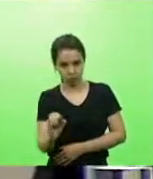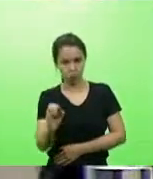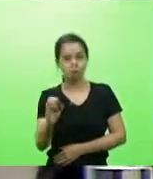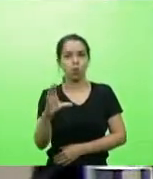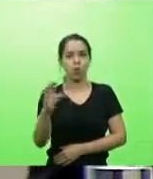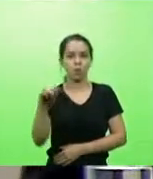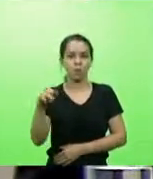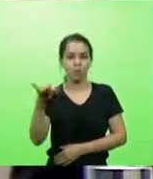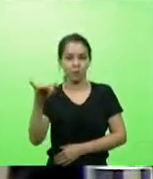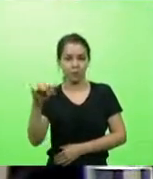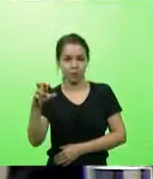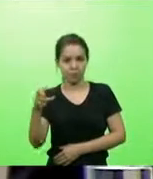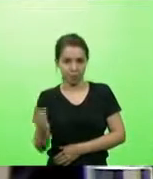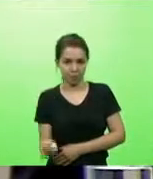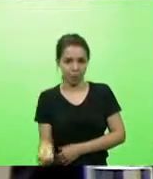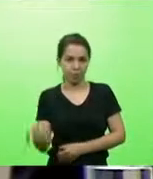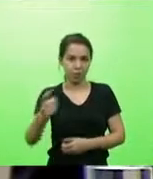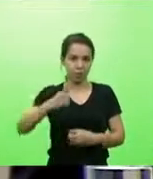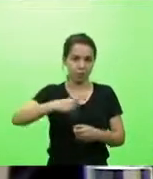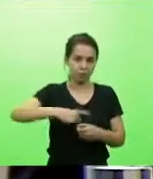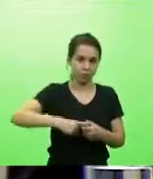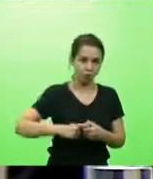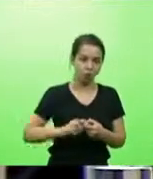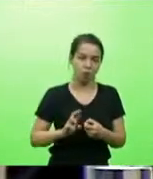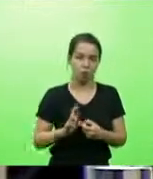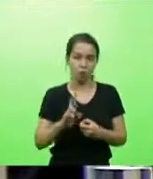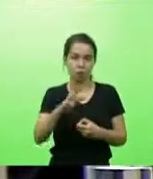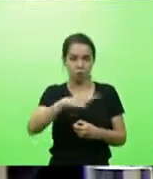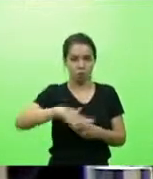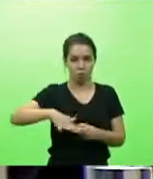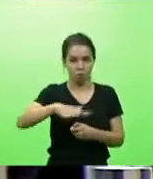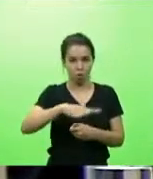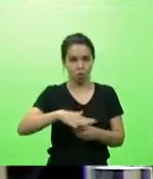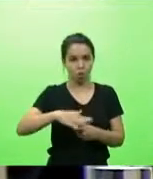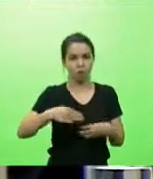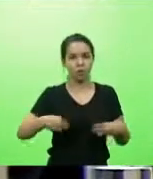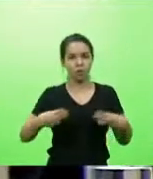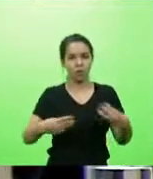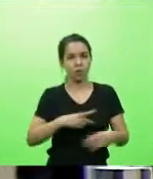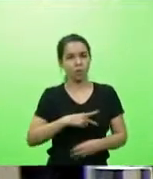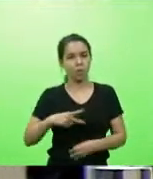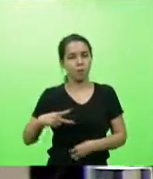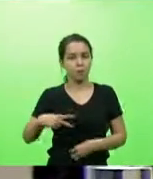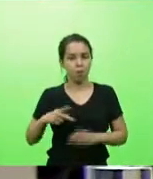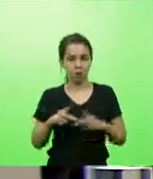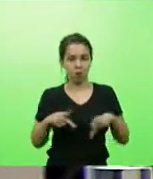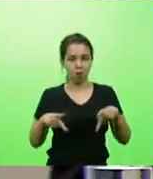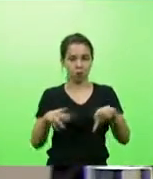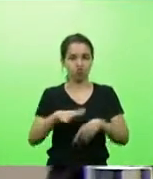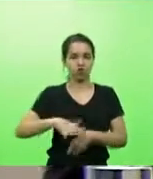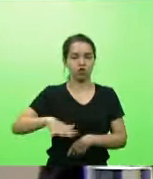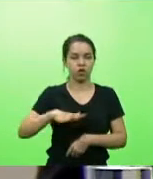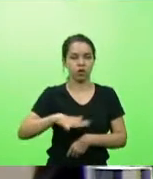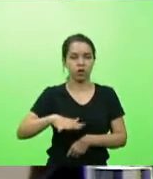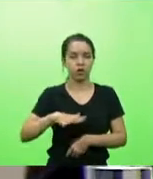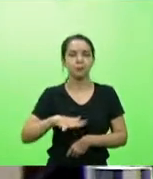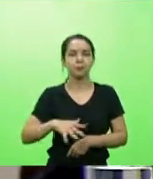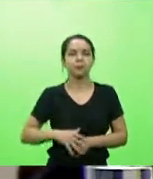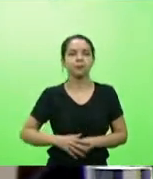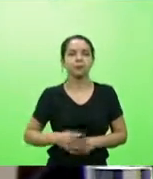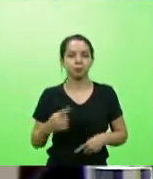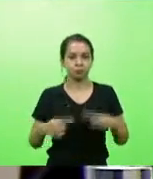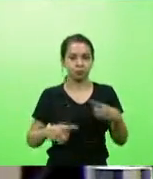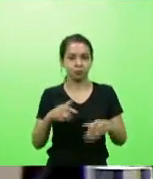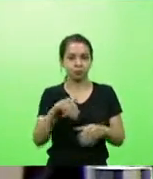Ministério Público de Santa Catarina, como procurador-geral. Em discussão. Não havendo quem queira discutir em votação, deputados que aprovam